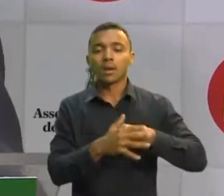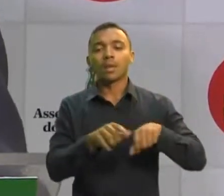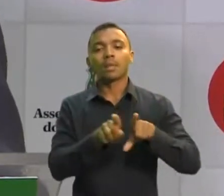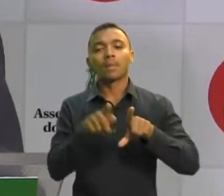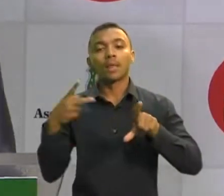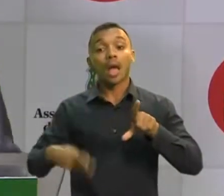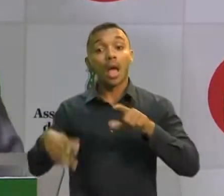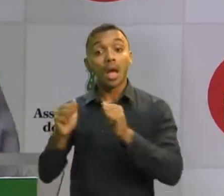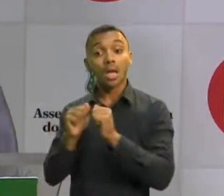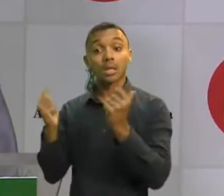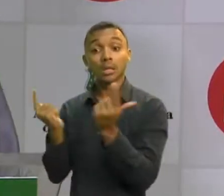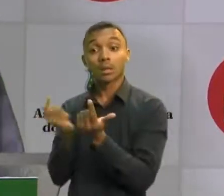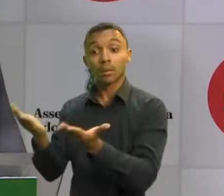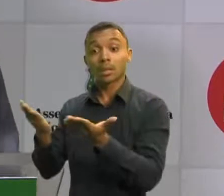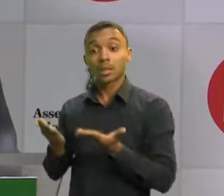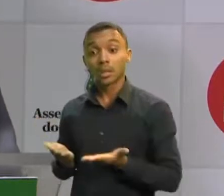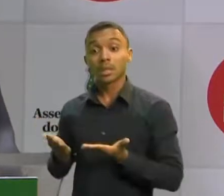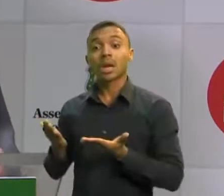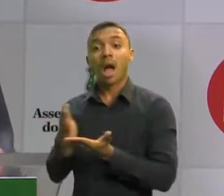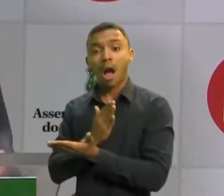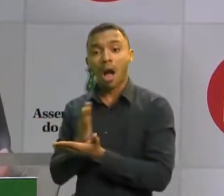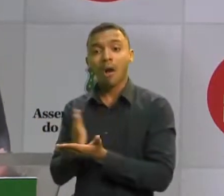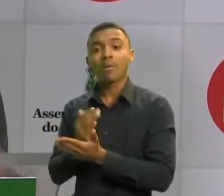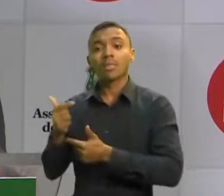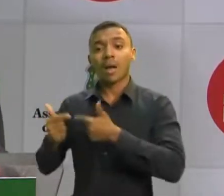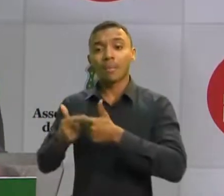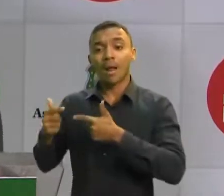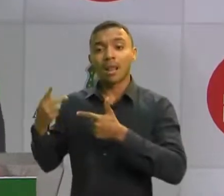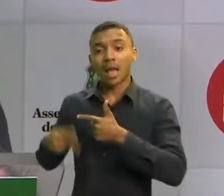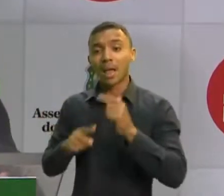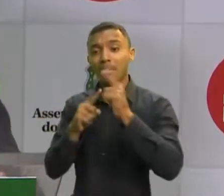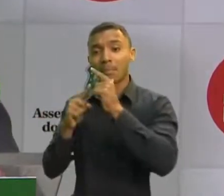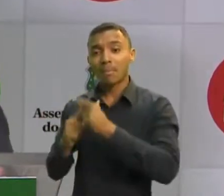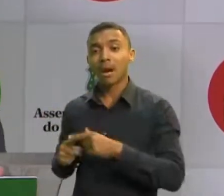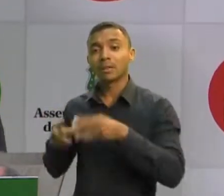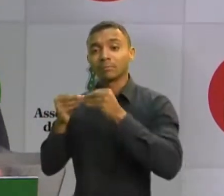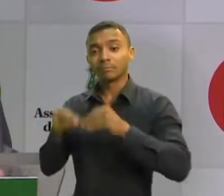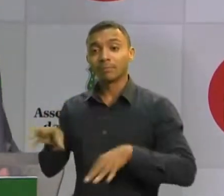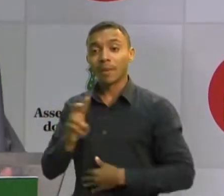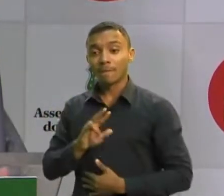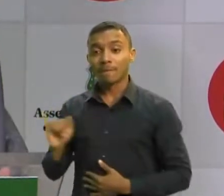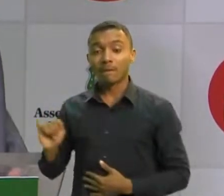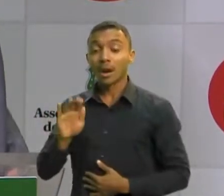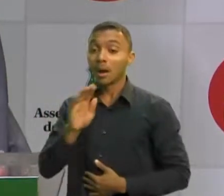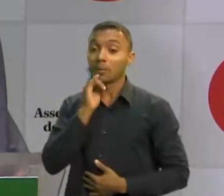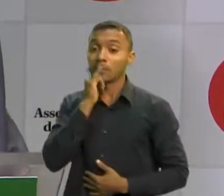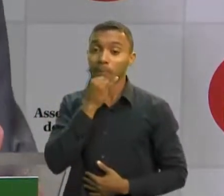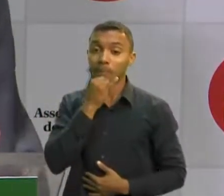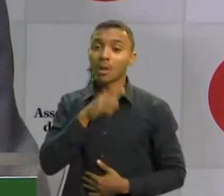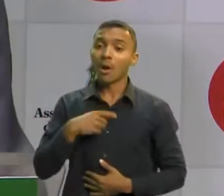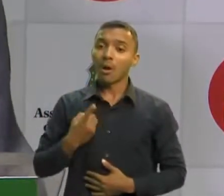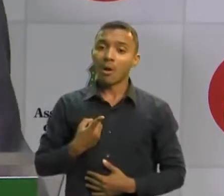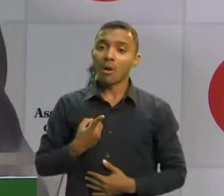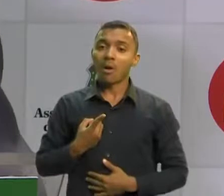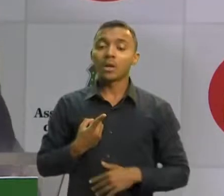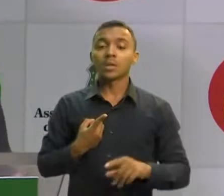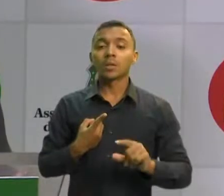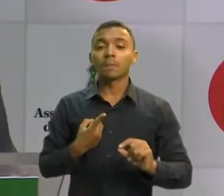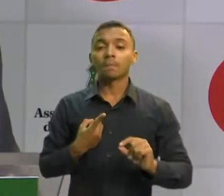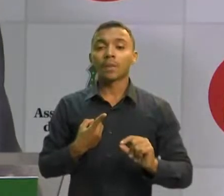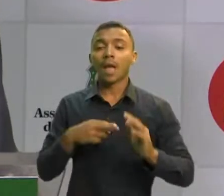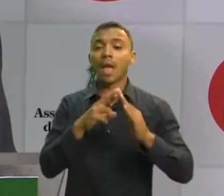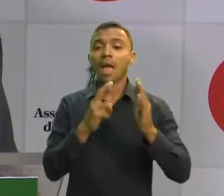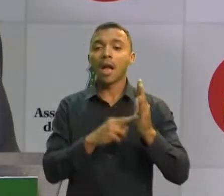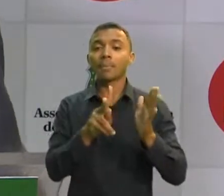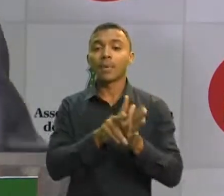vão ser muito prejudicados por conta dela. Infelizmente, nós temos que nos adequar aos protocolos sanitários, não podemos deixar